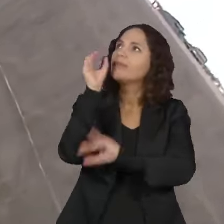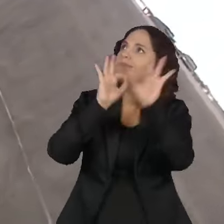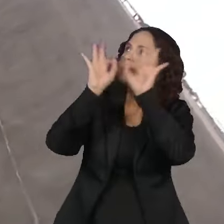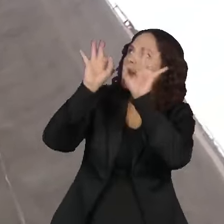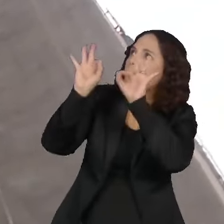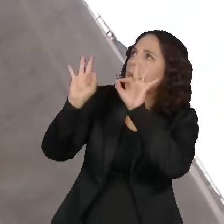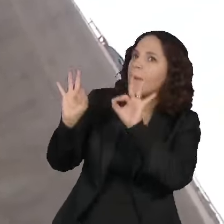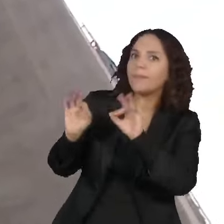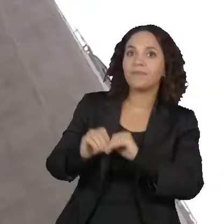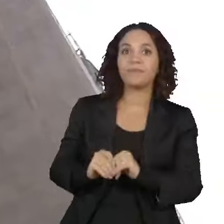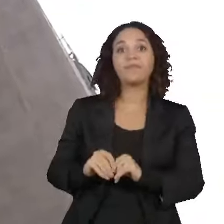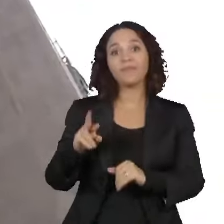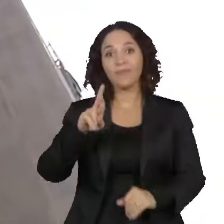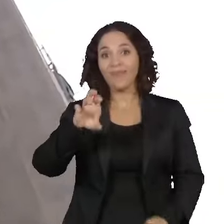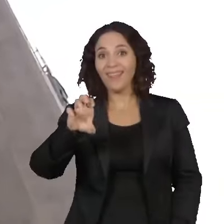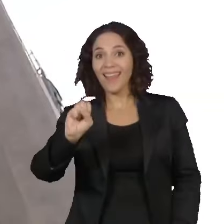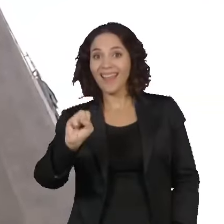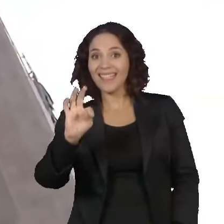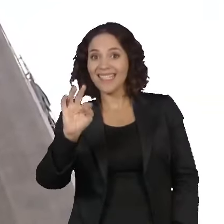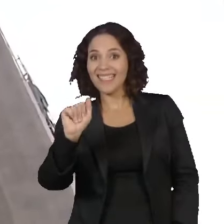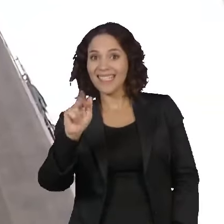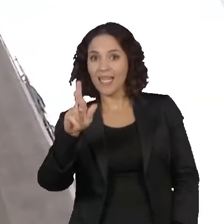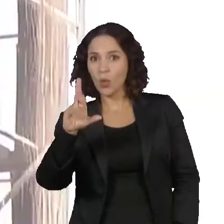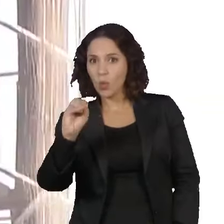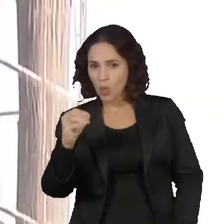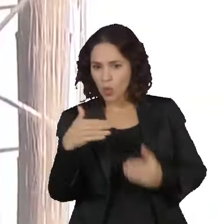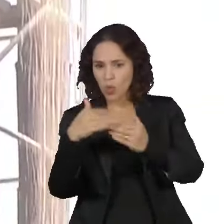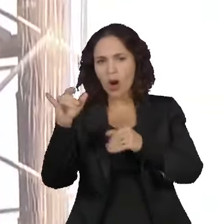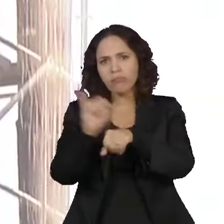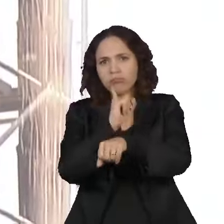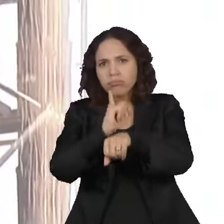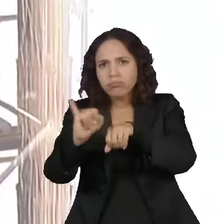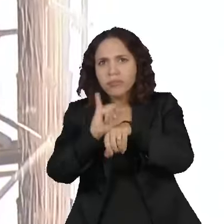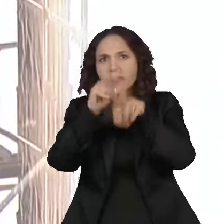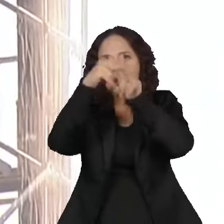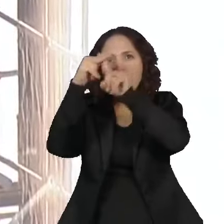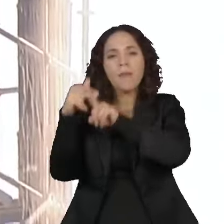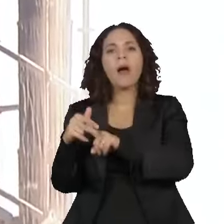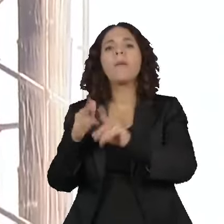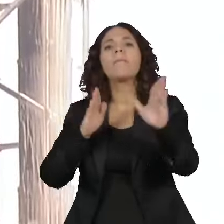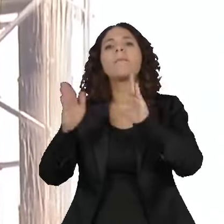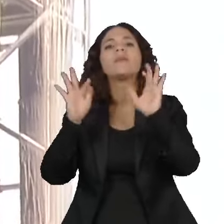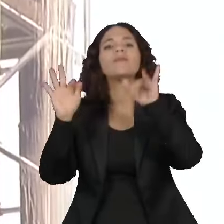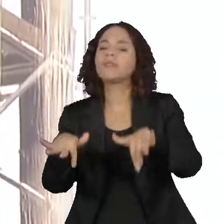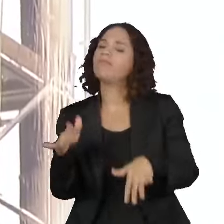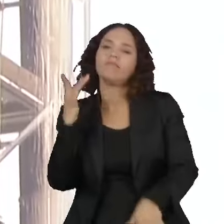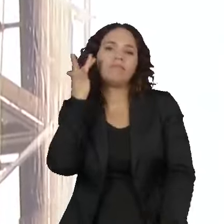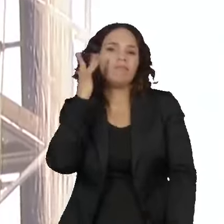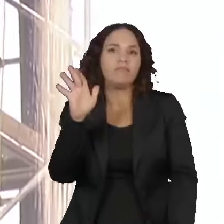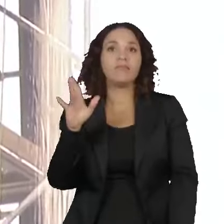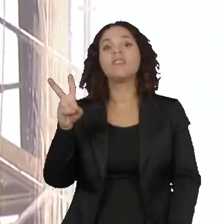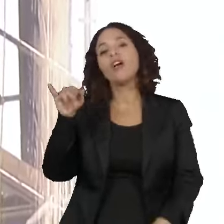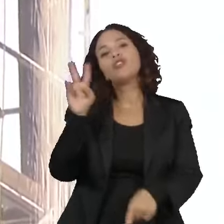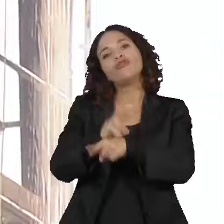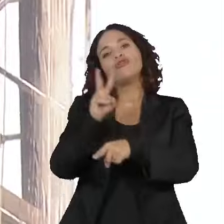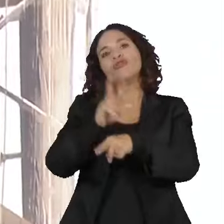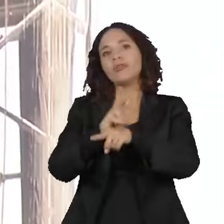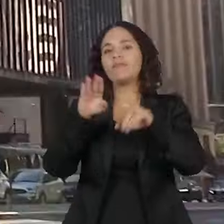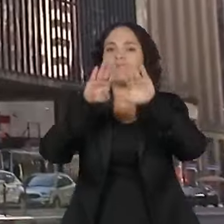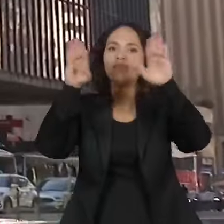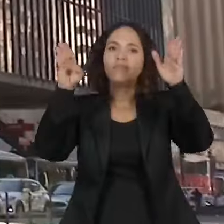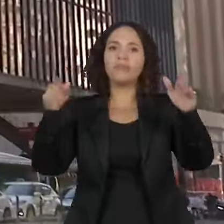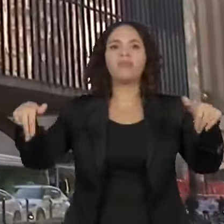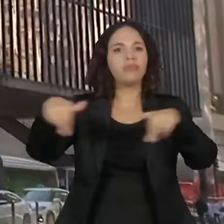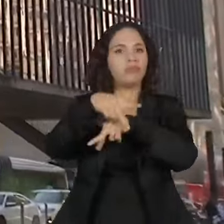Como se trata de um restauro, não há prazo para o fim das obras. Enquanto elas estiverem acontecendo, o vão do prédio ficará fechado para a